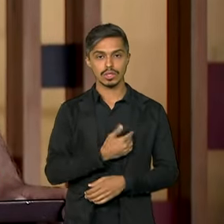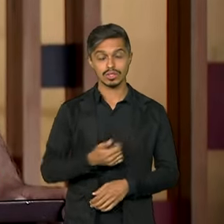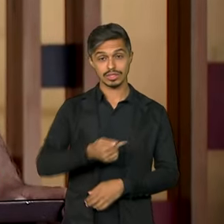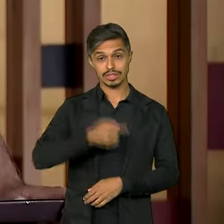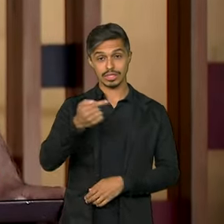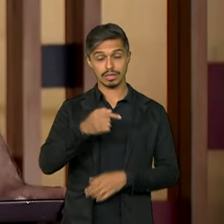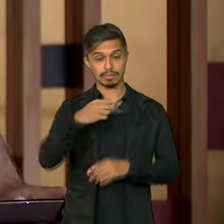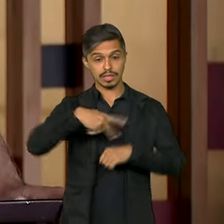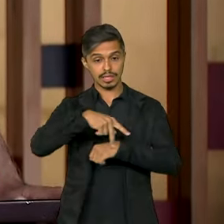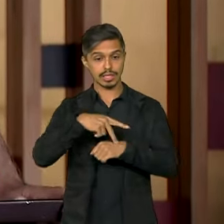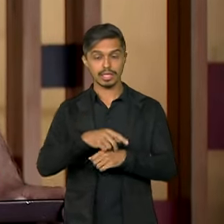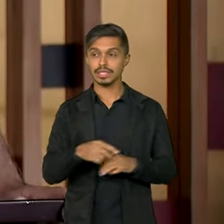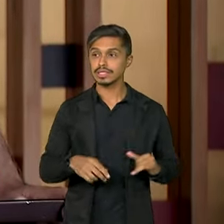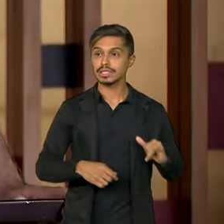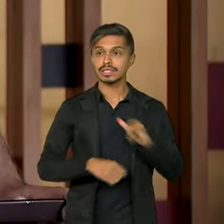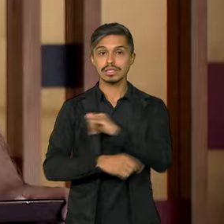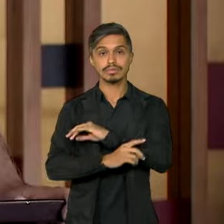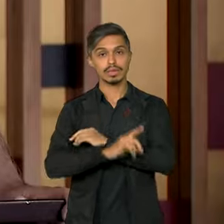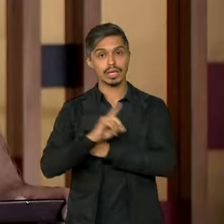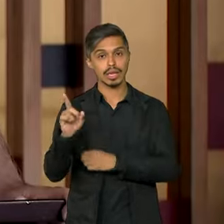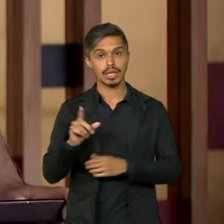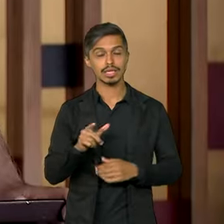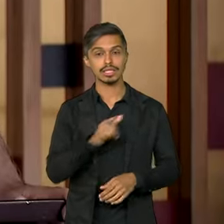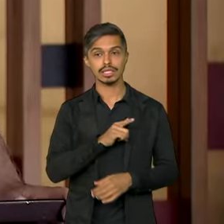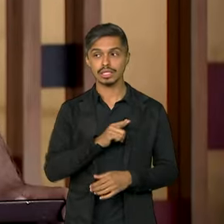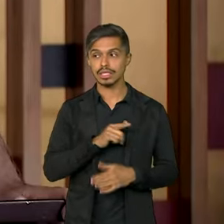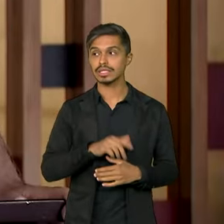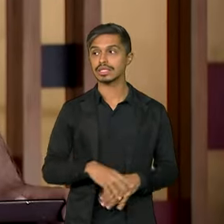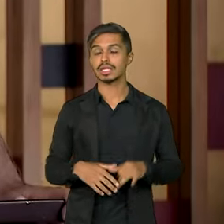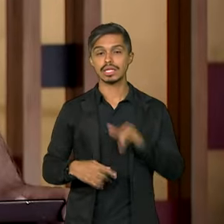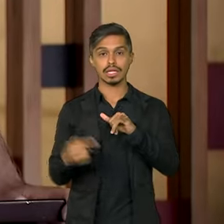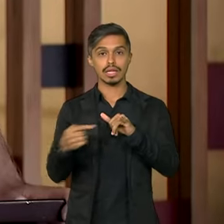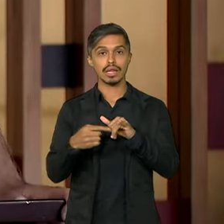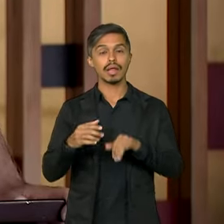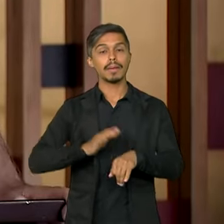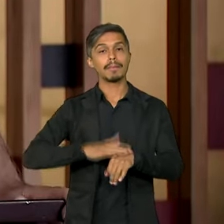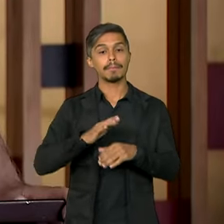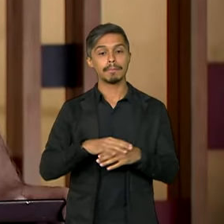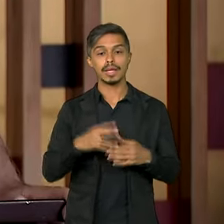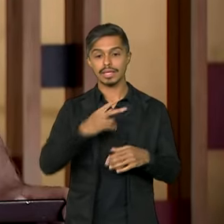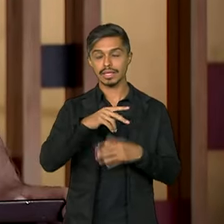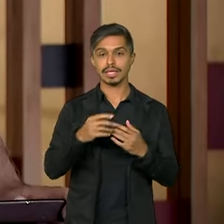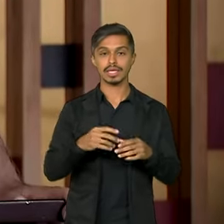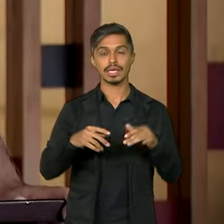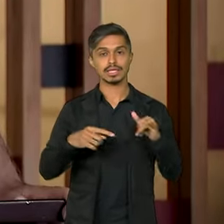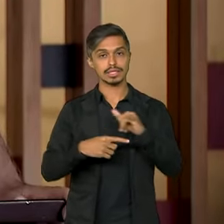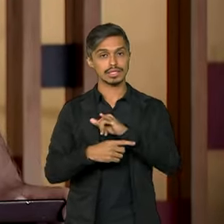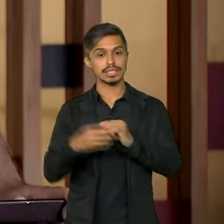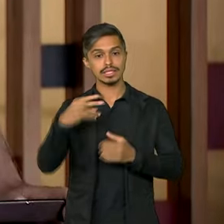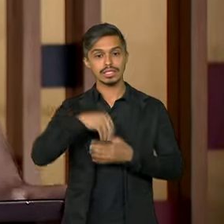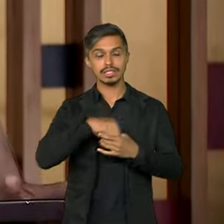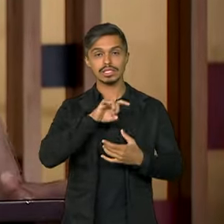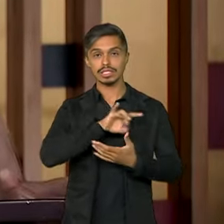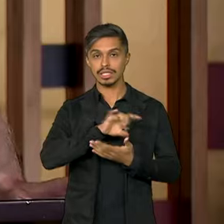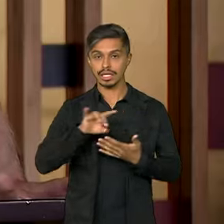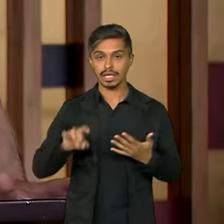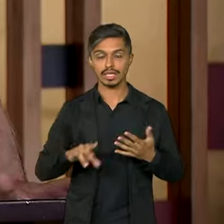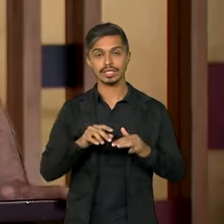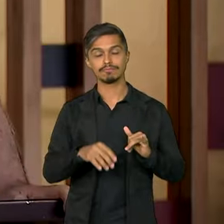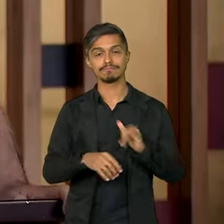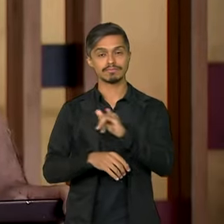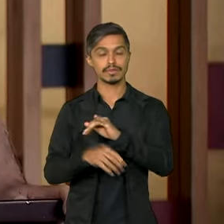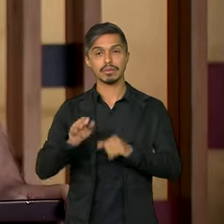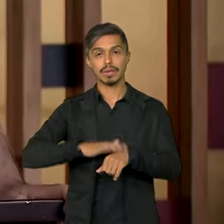país a desembarcar lá, que saca com aeronave que trará mais pessoas em cada voo. Então, essa é a nossa expectativa, uma média